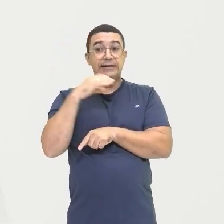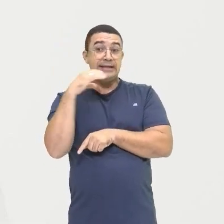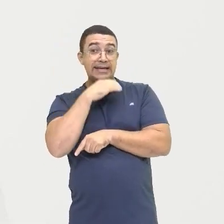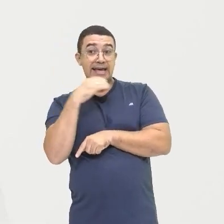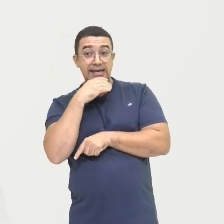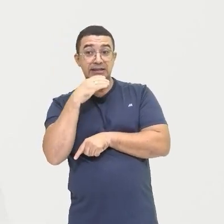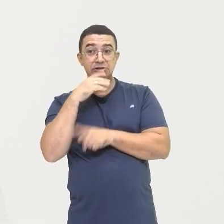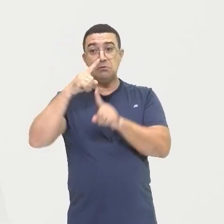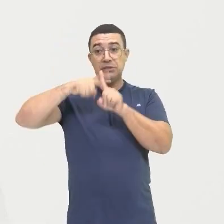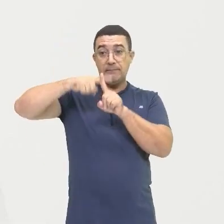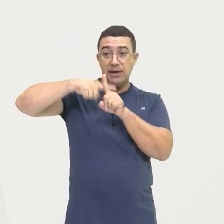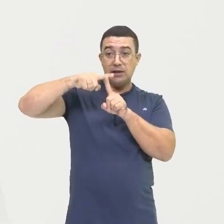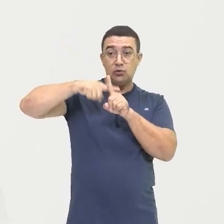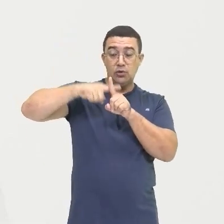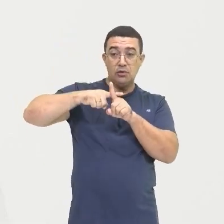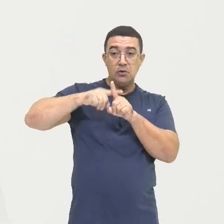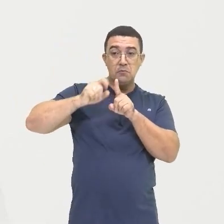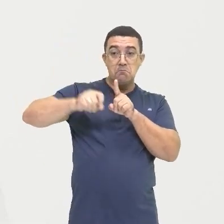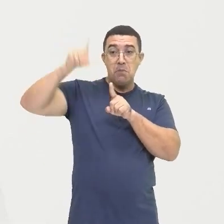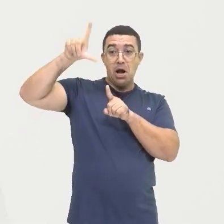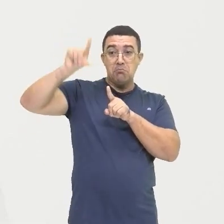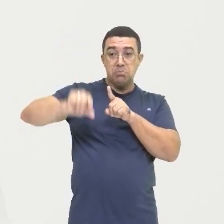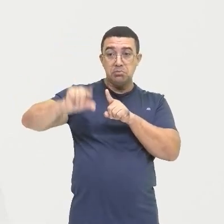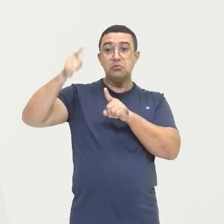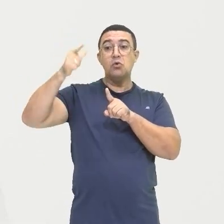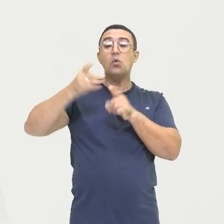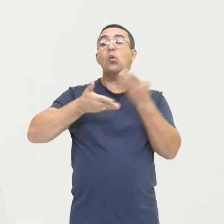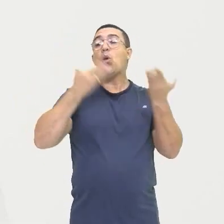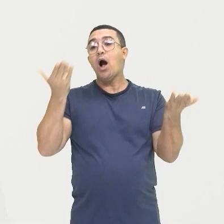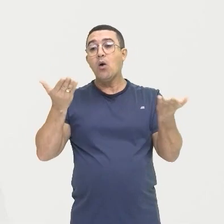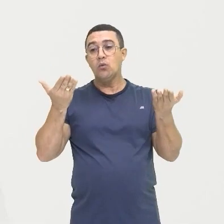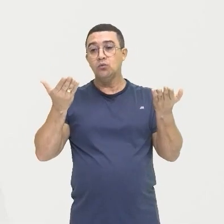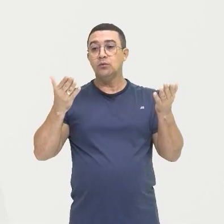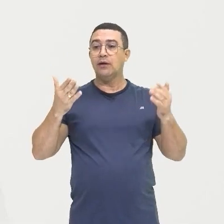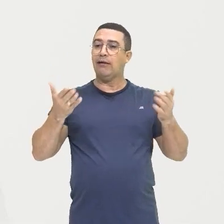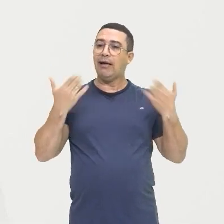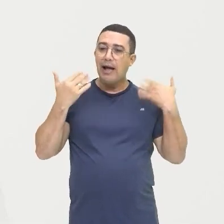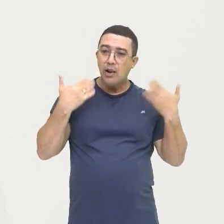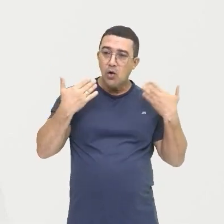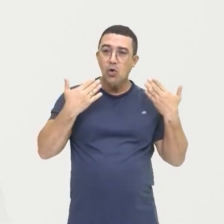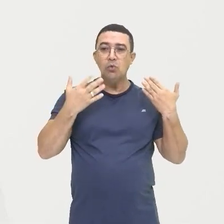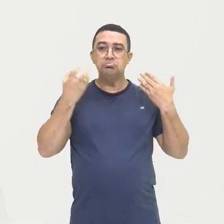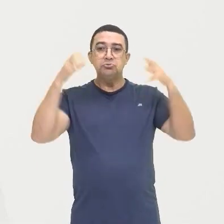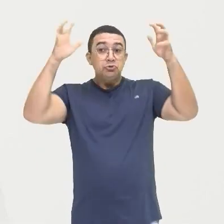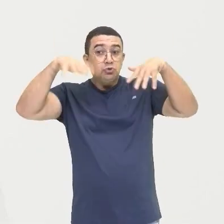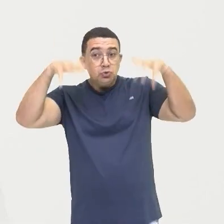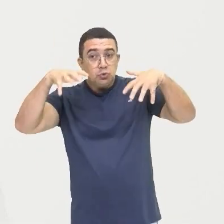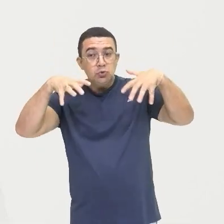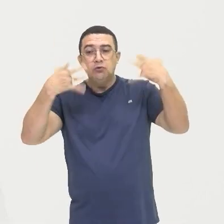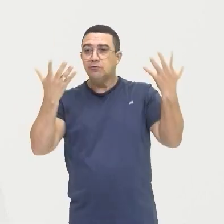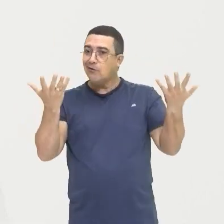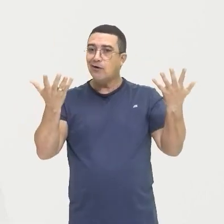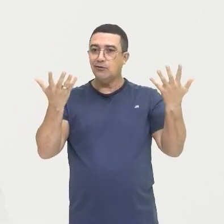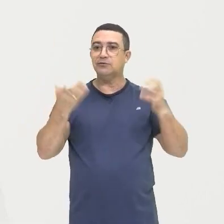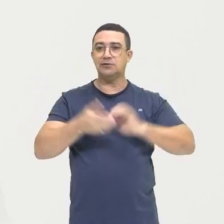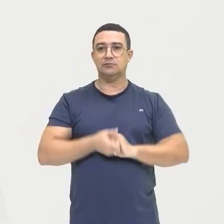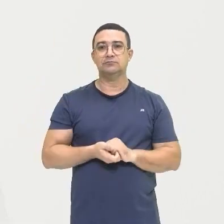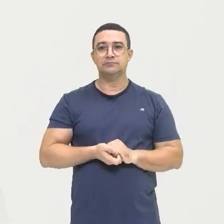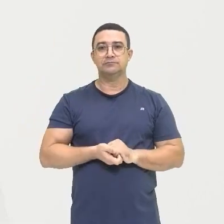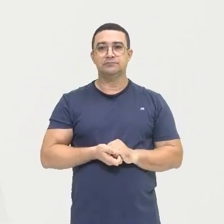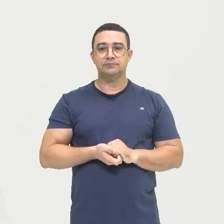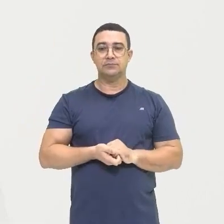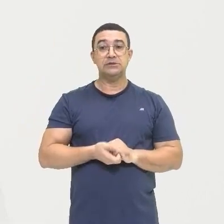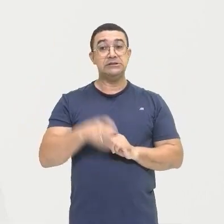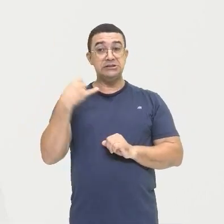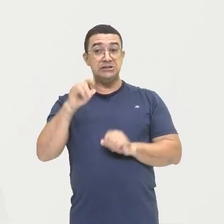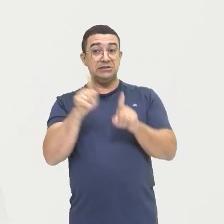ela é mais elevada Mais amena Né Mais baixa É a quantidade De chuvas Se chove muito Ou se a gente Já tem a